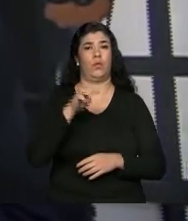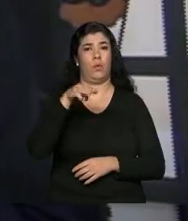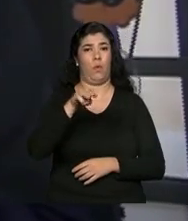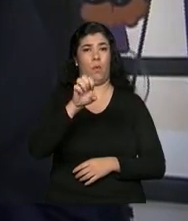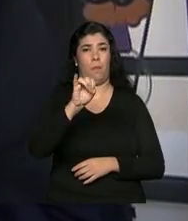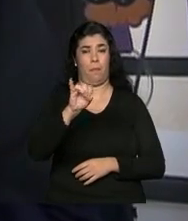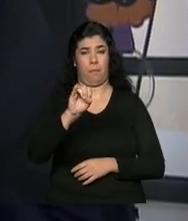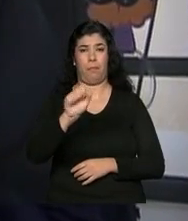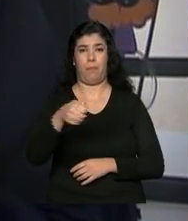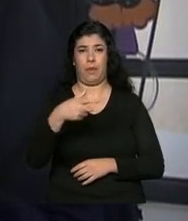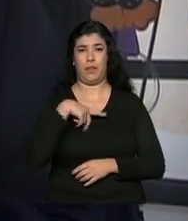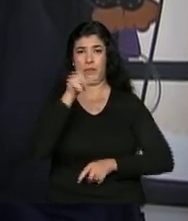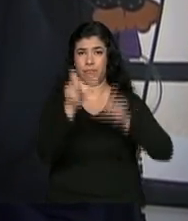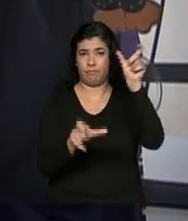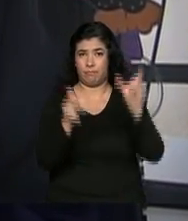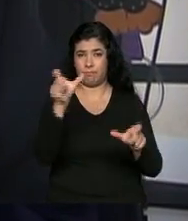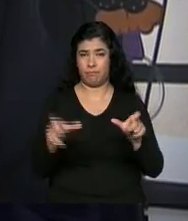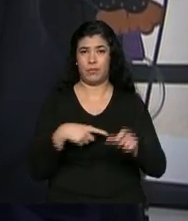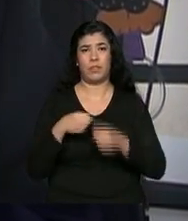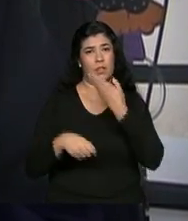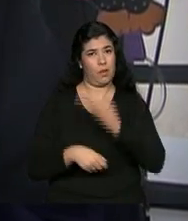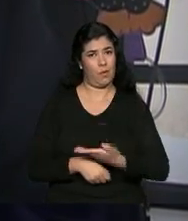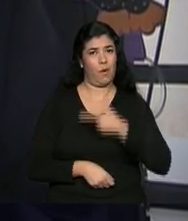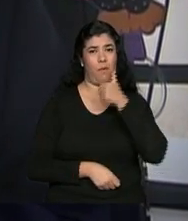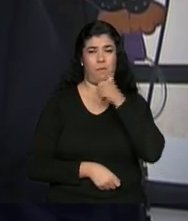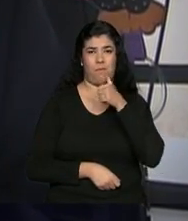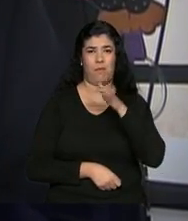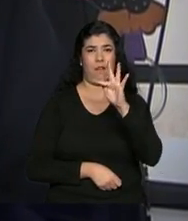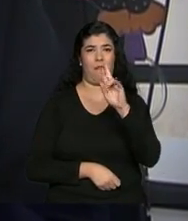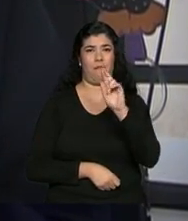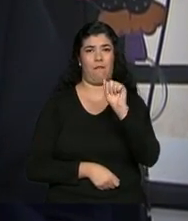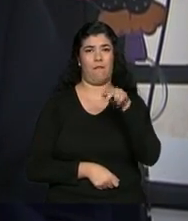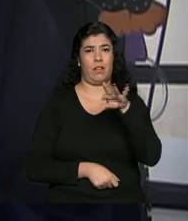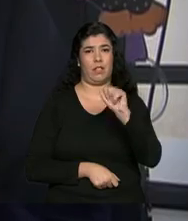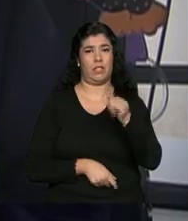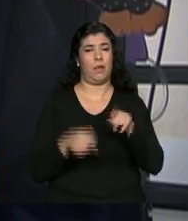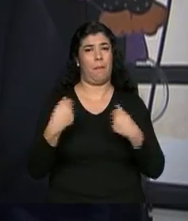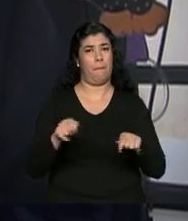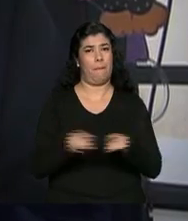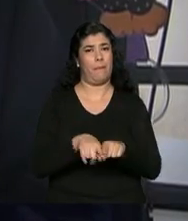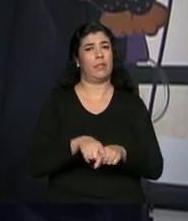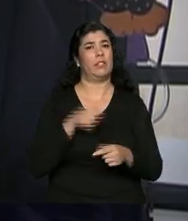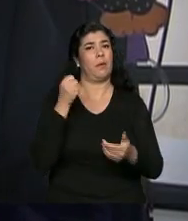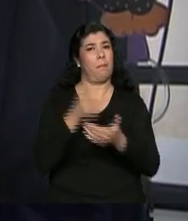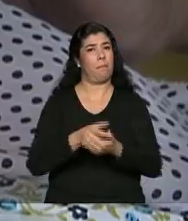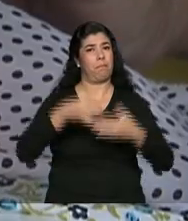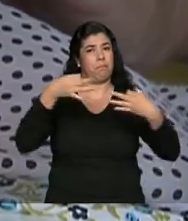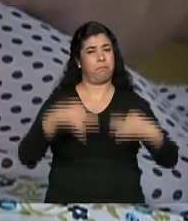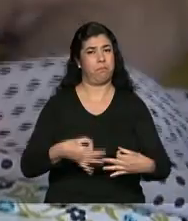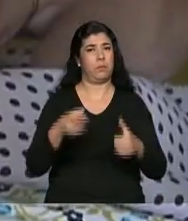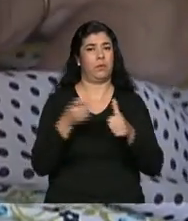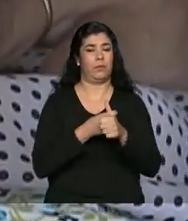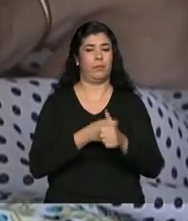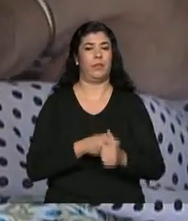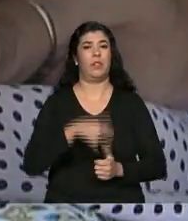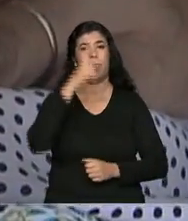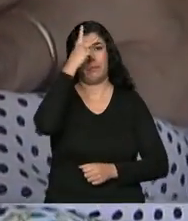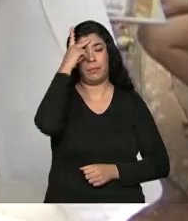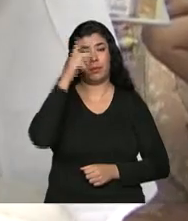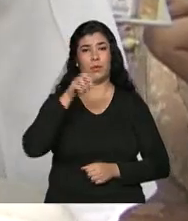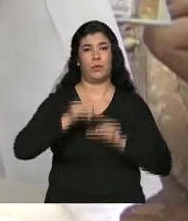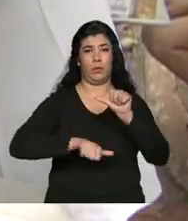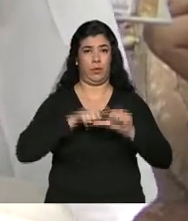pequenos empreendedores individuais, como a dona Francisca, precisam estar em dia com as contribuições. Quem se torna